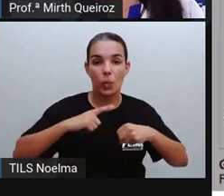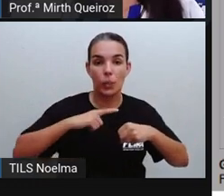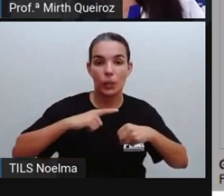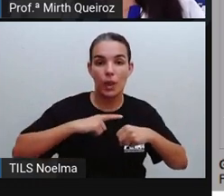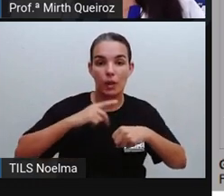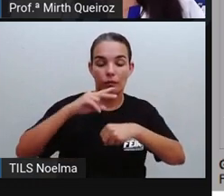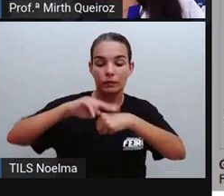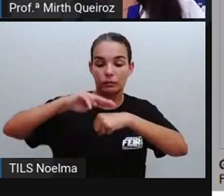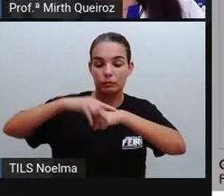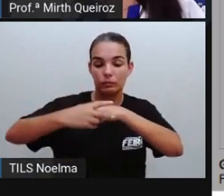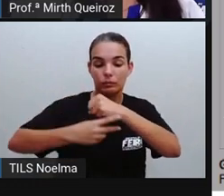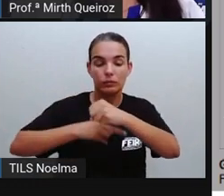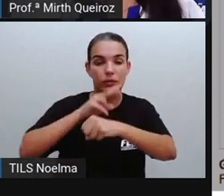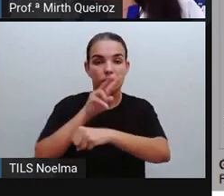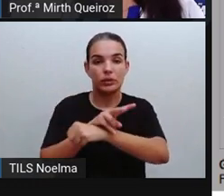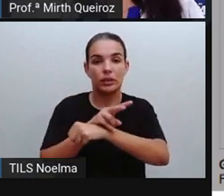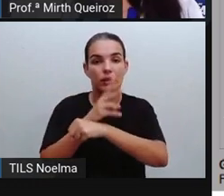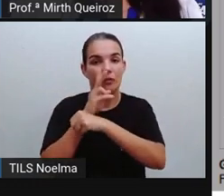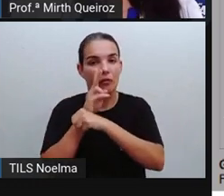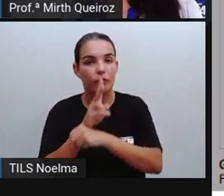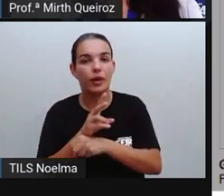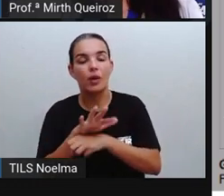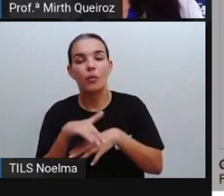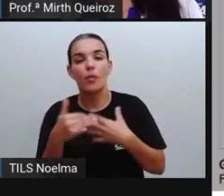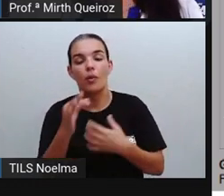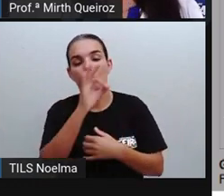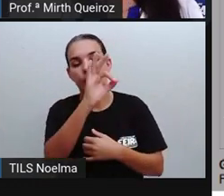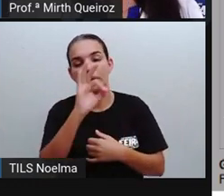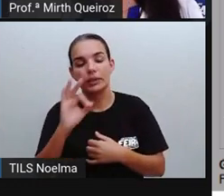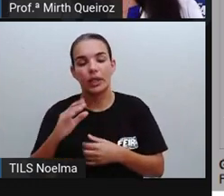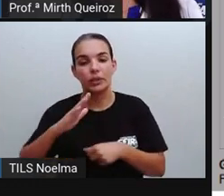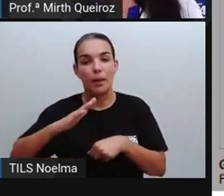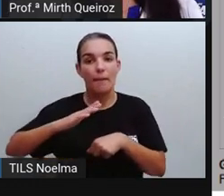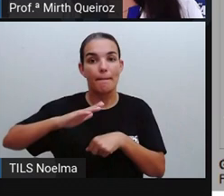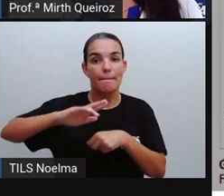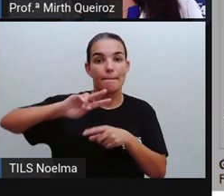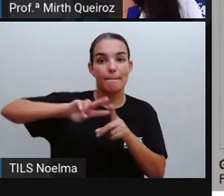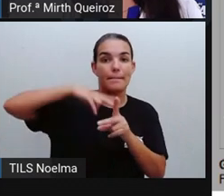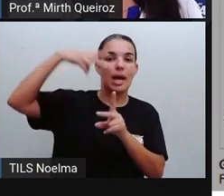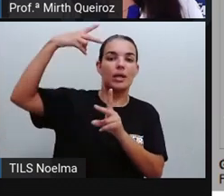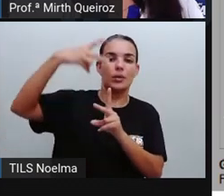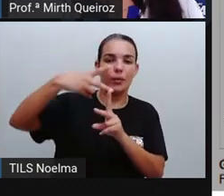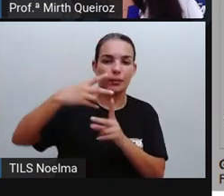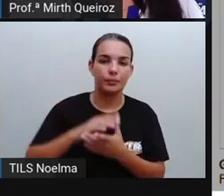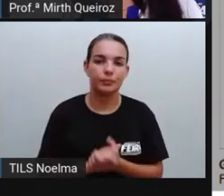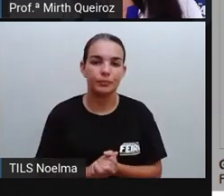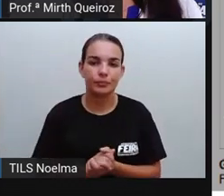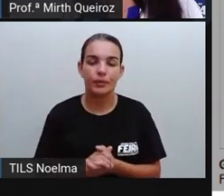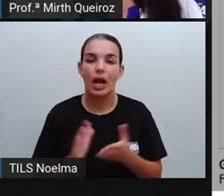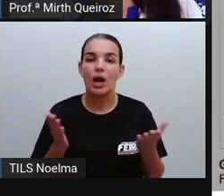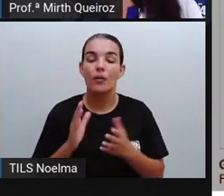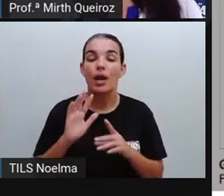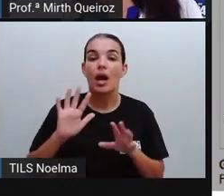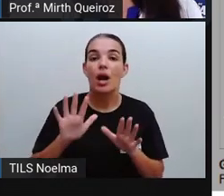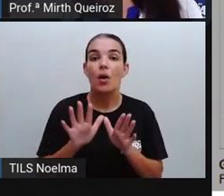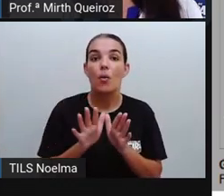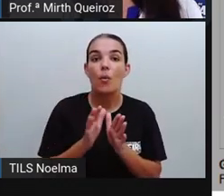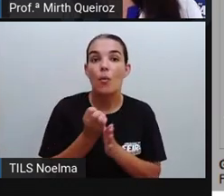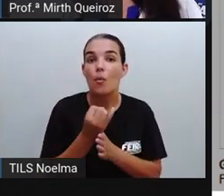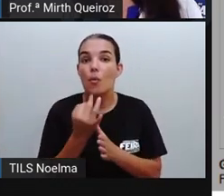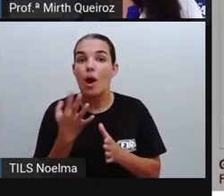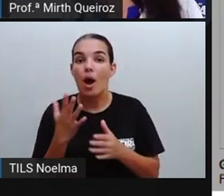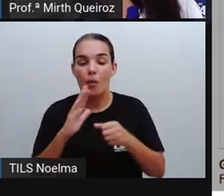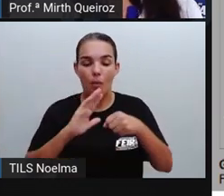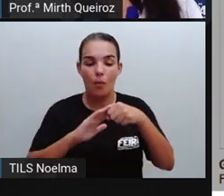os bairros com maior notificação da dengue aí em 2021. Qual é o bairro que apresenta